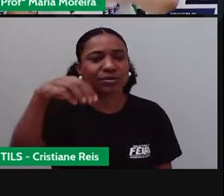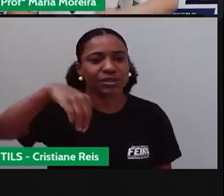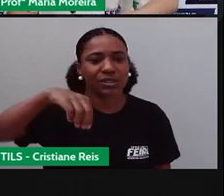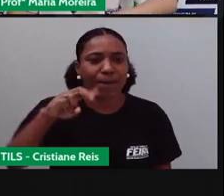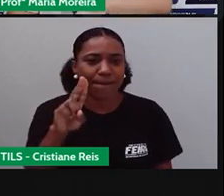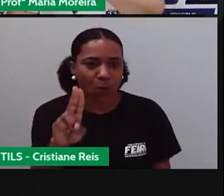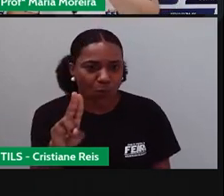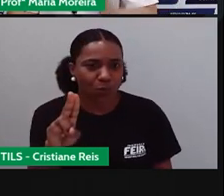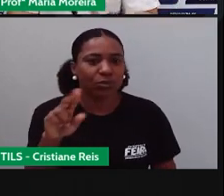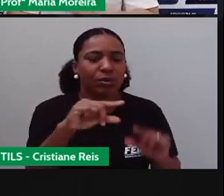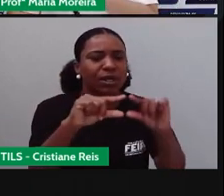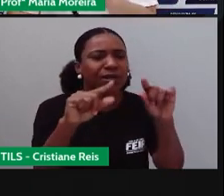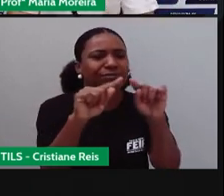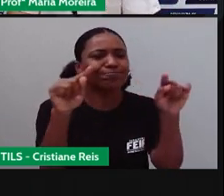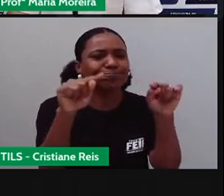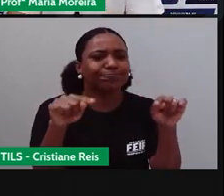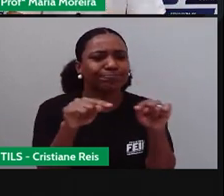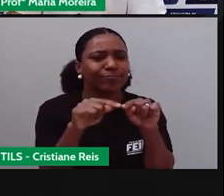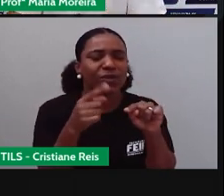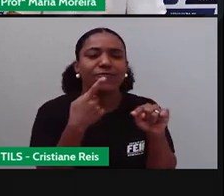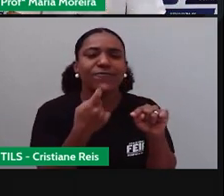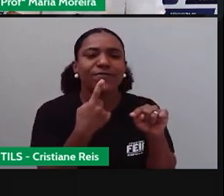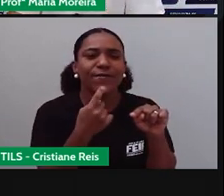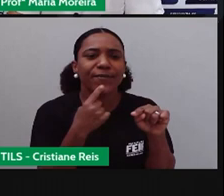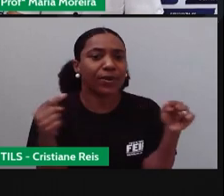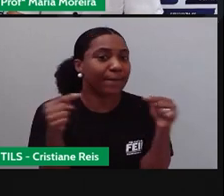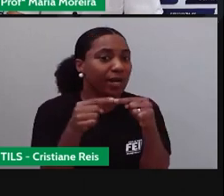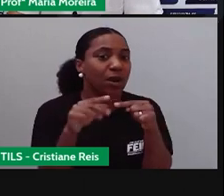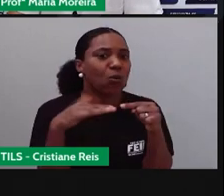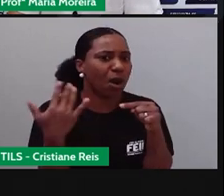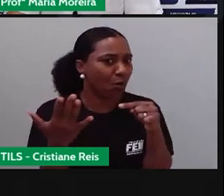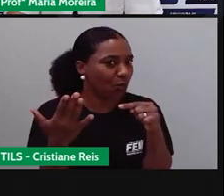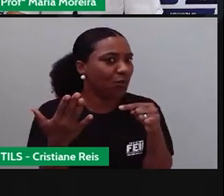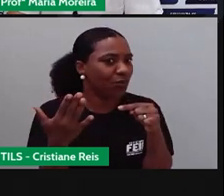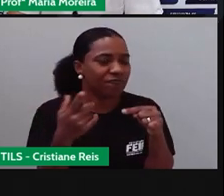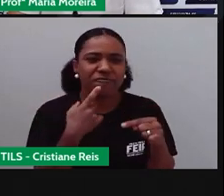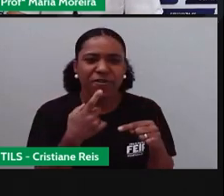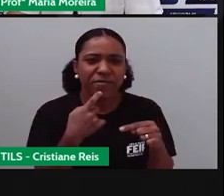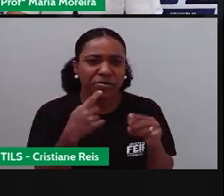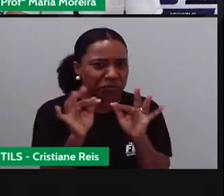legenda, né, específica falando o tom do vermelho. Não é qualquer vermelho, não.